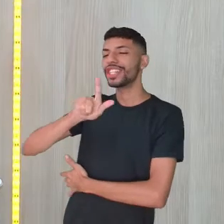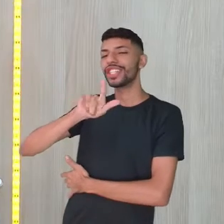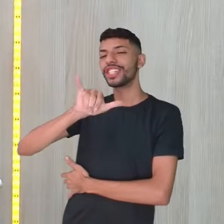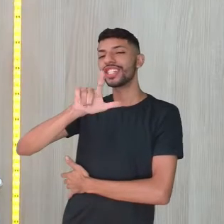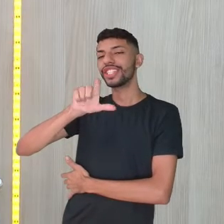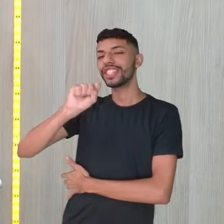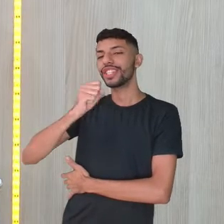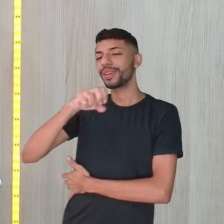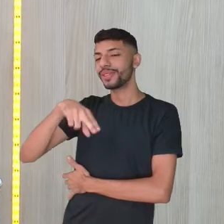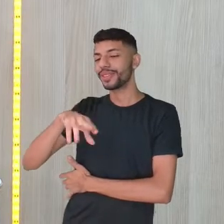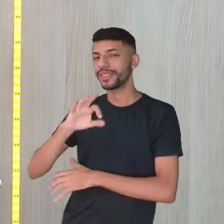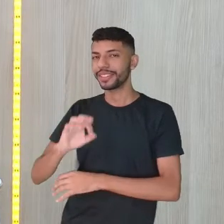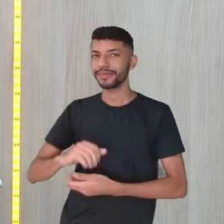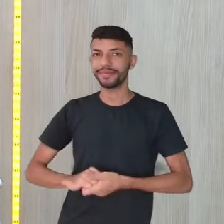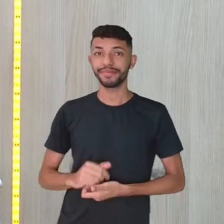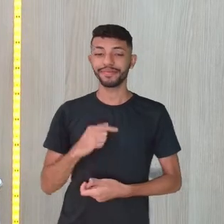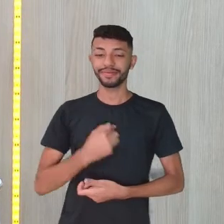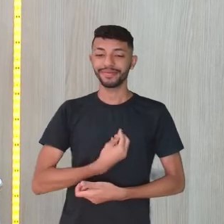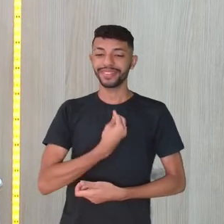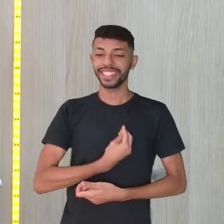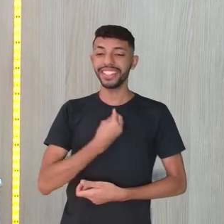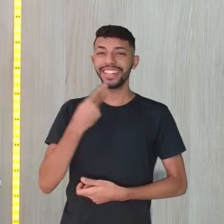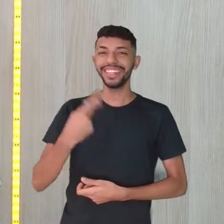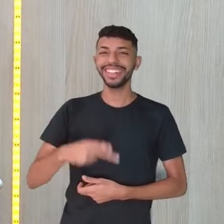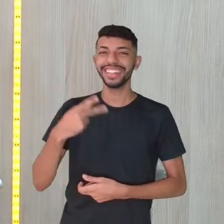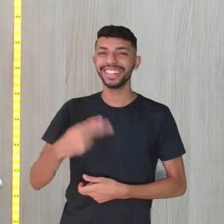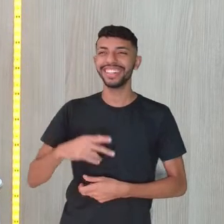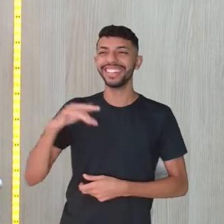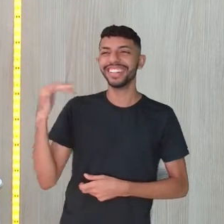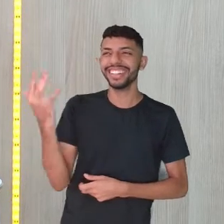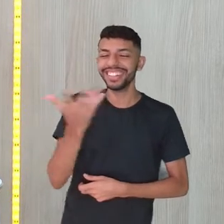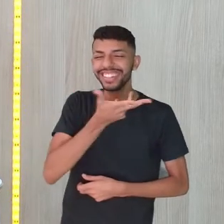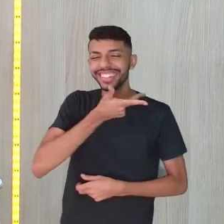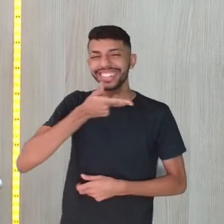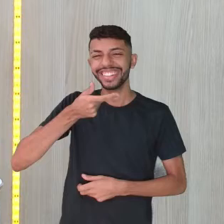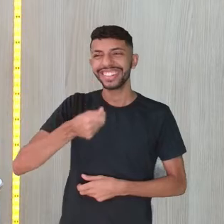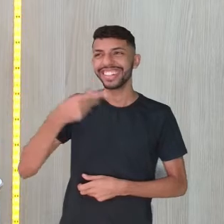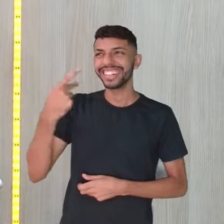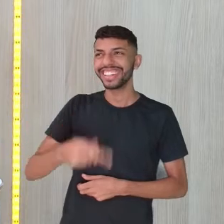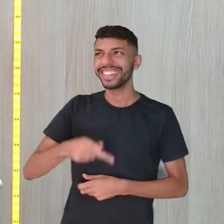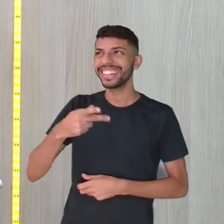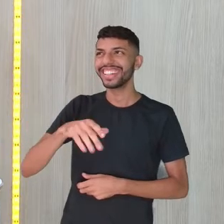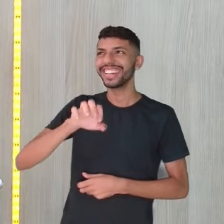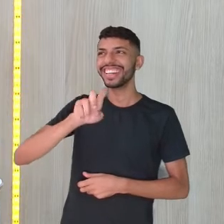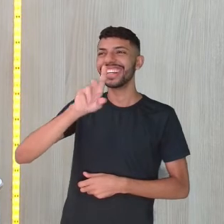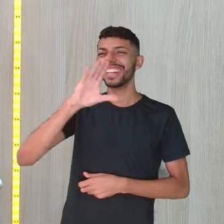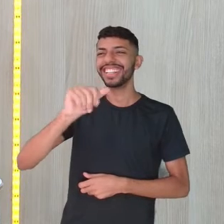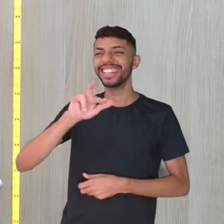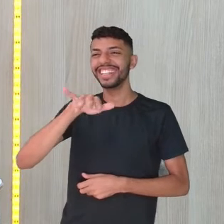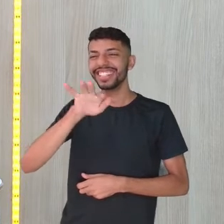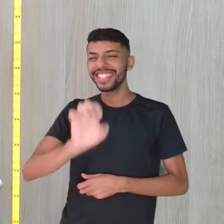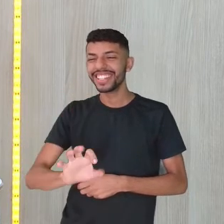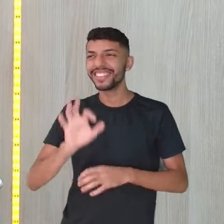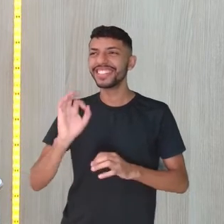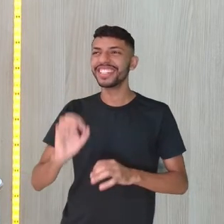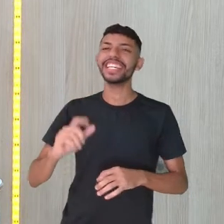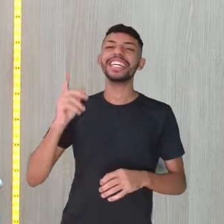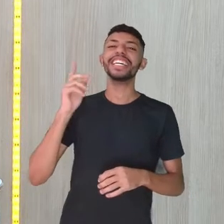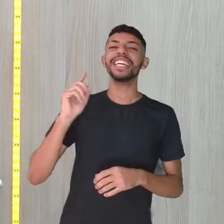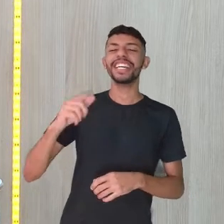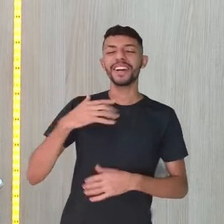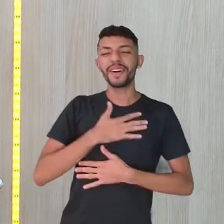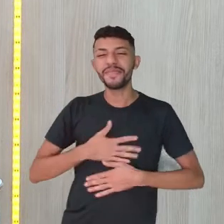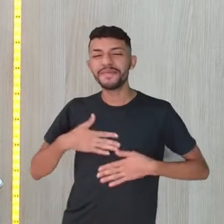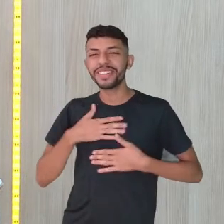Chegando aqui mais uma vez o Beautiful Face com o Educa Recife aberto e é sempre um prazer, uma alegria,